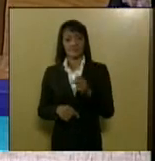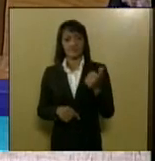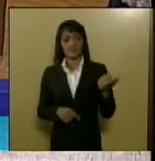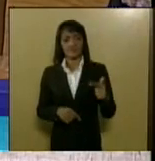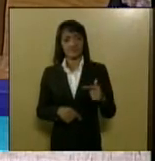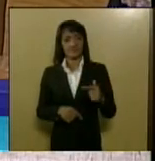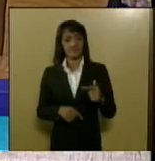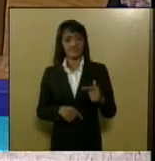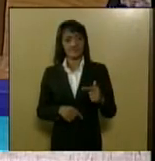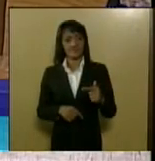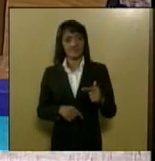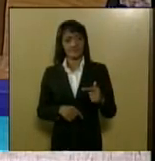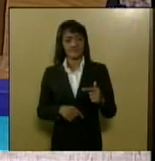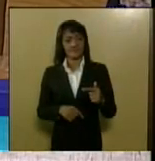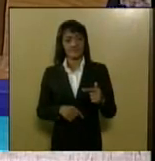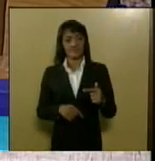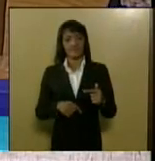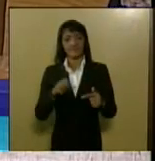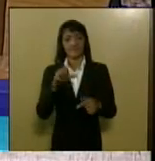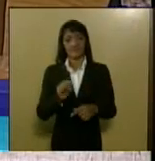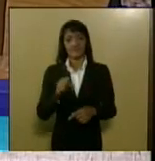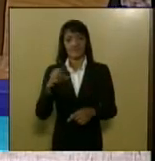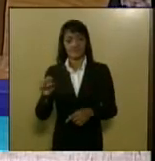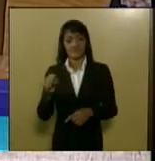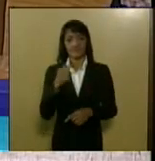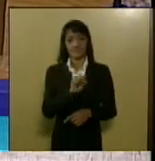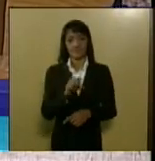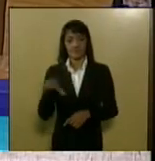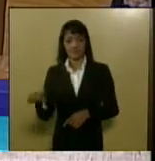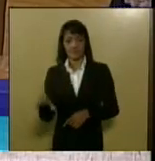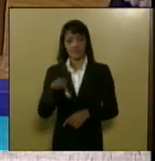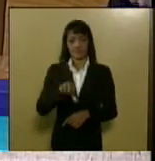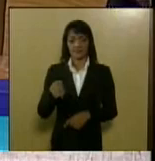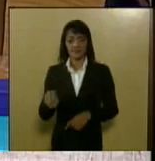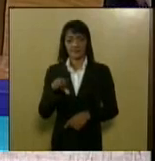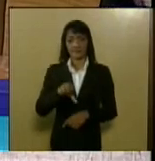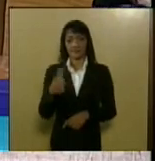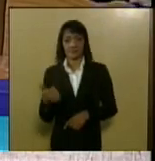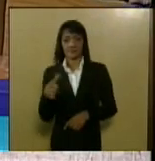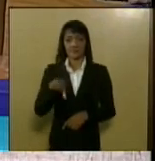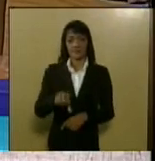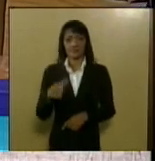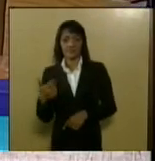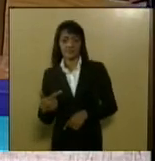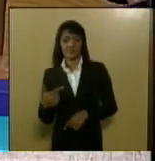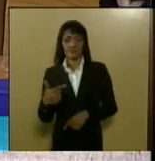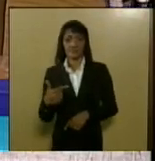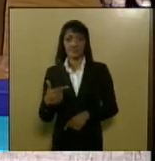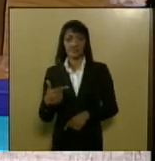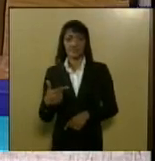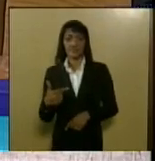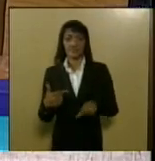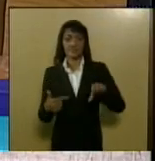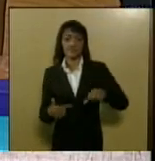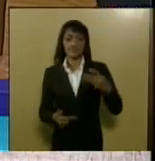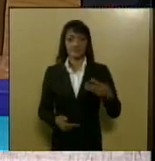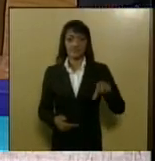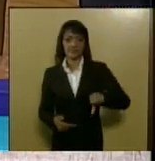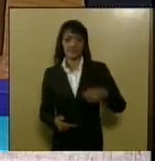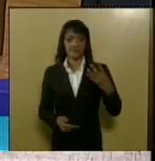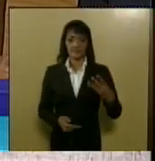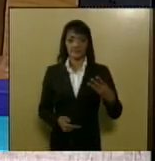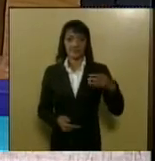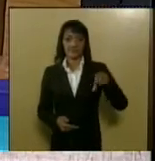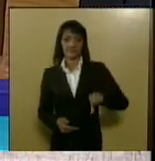indicação 88 89 90 91 92 93